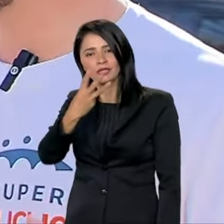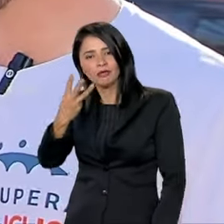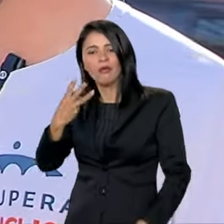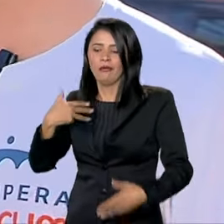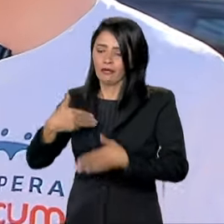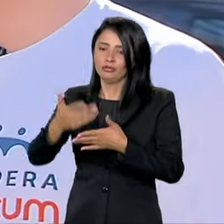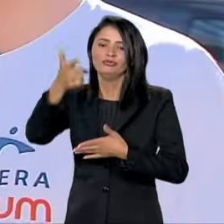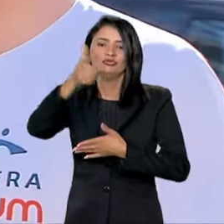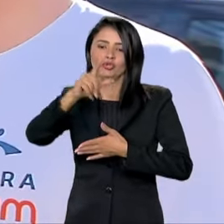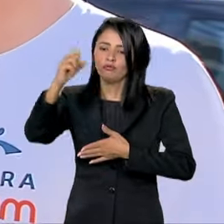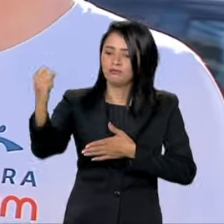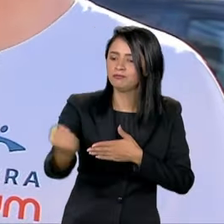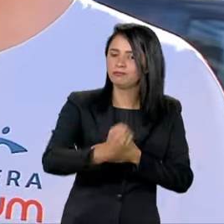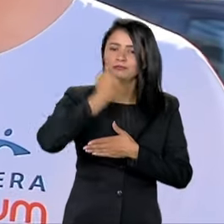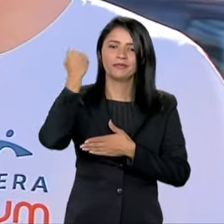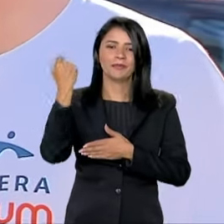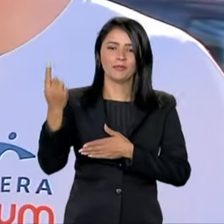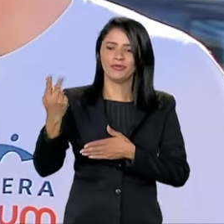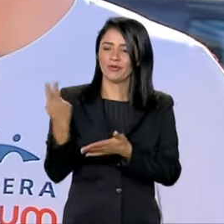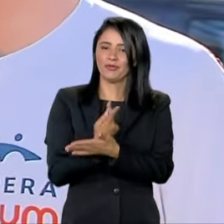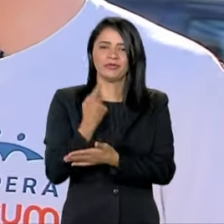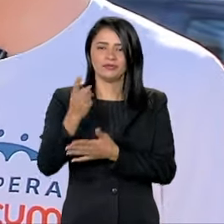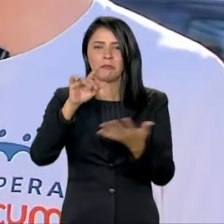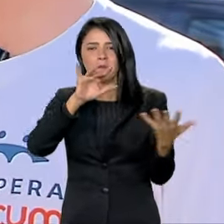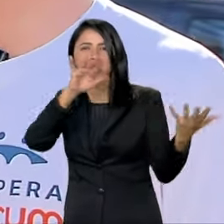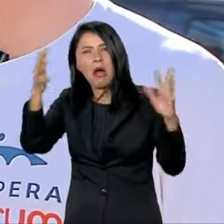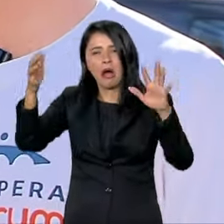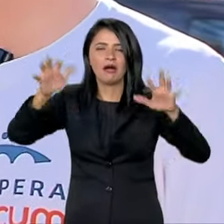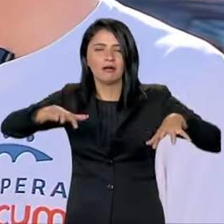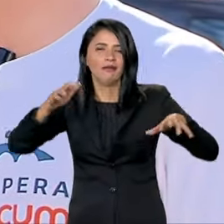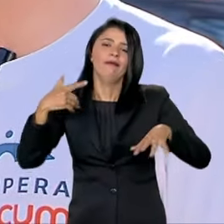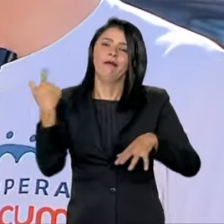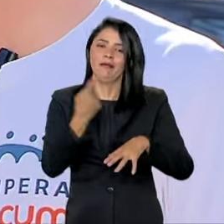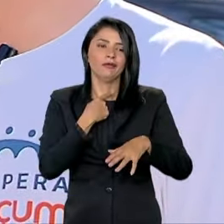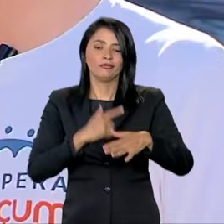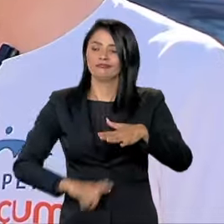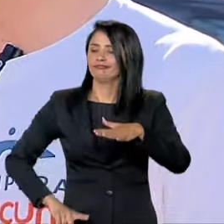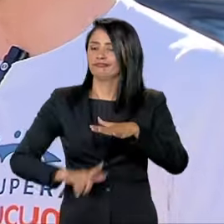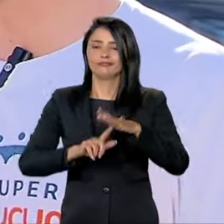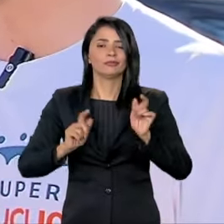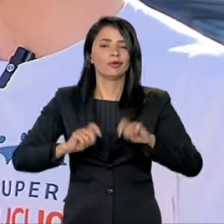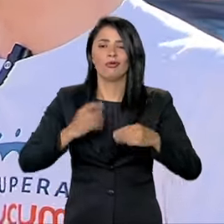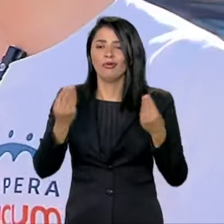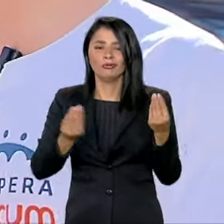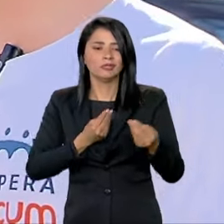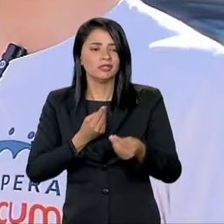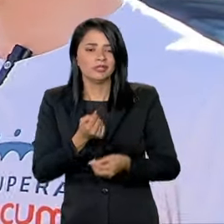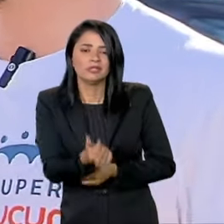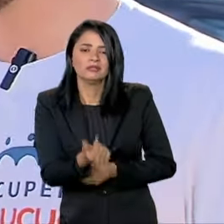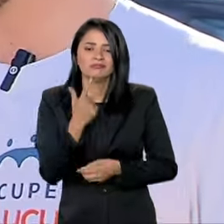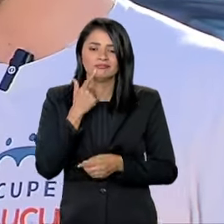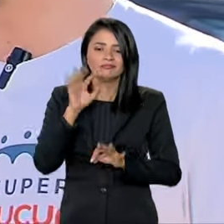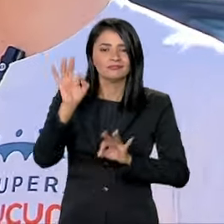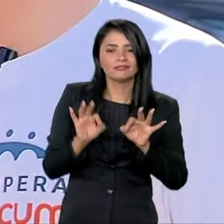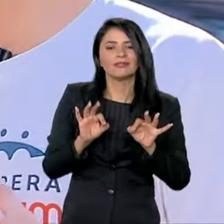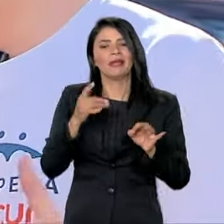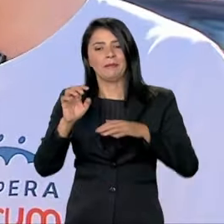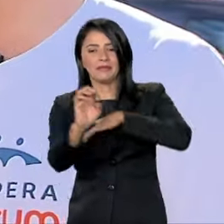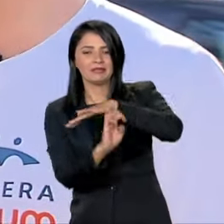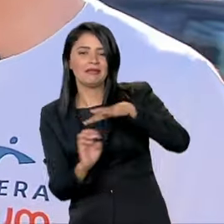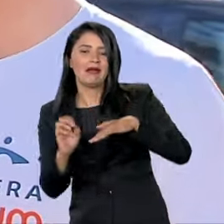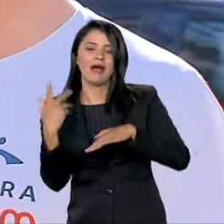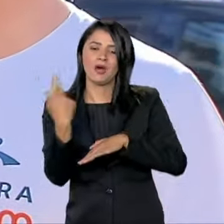agora mais agravadas por esse fenômeno, que acaba limitando a nossa capacidade estrutural pública, empresarial ou